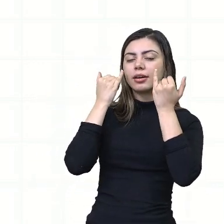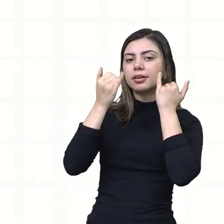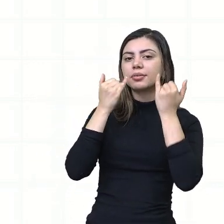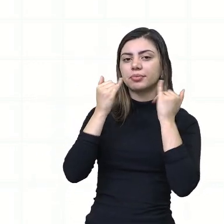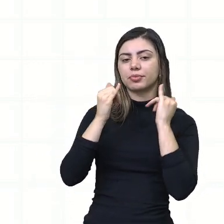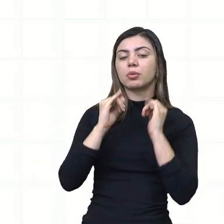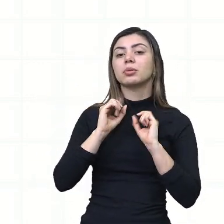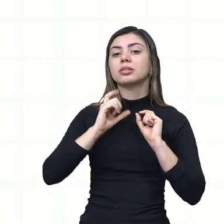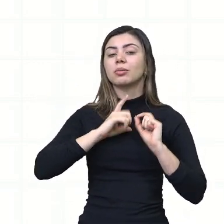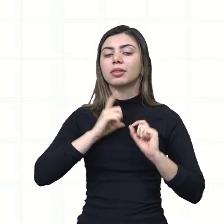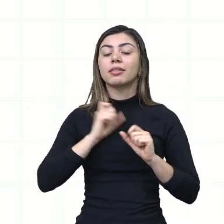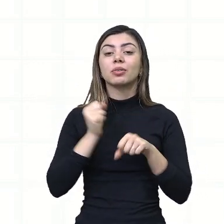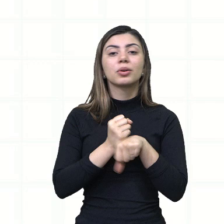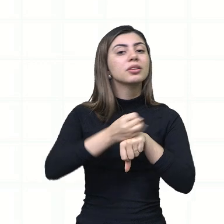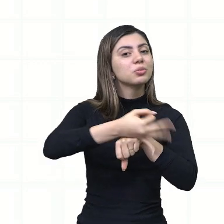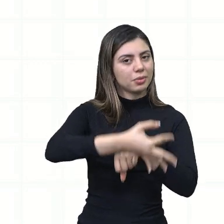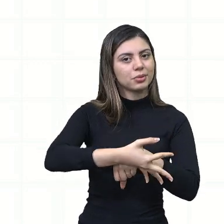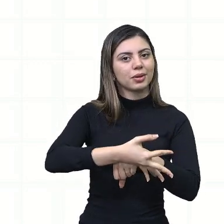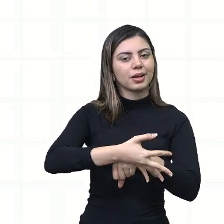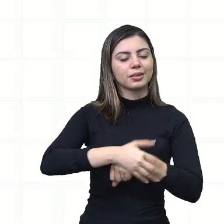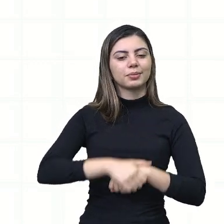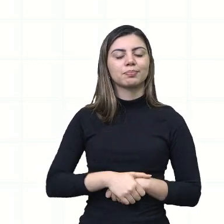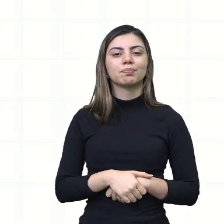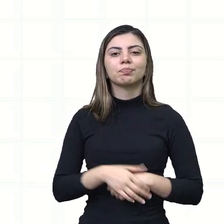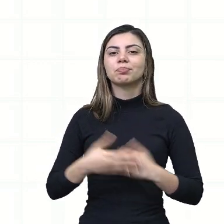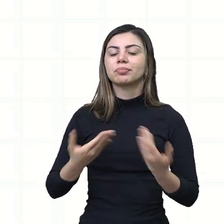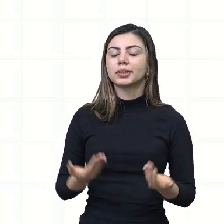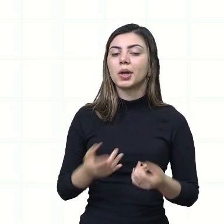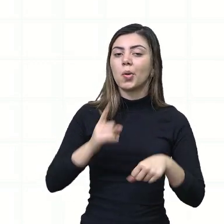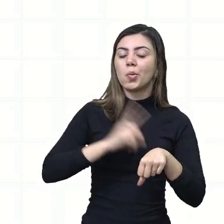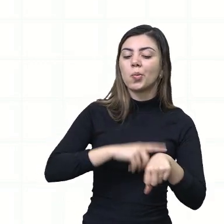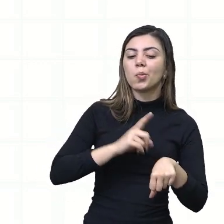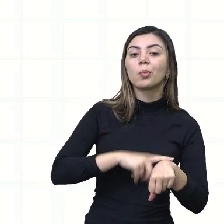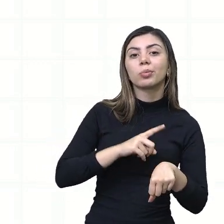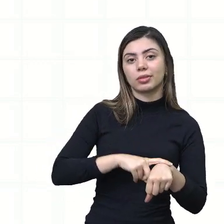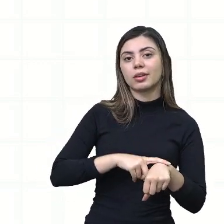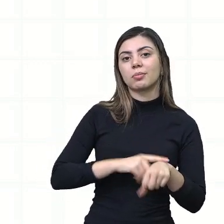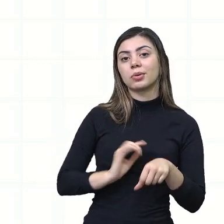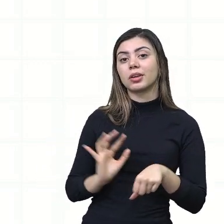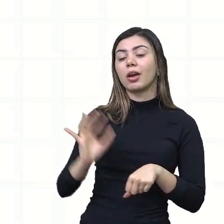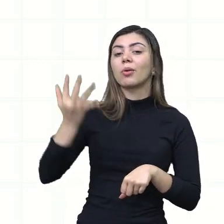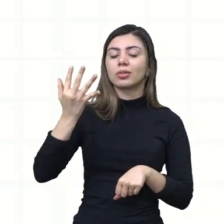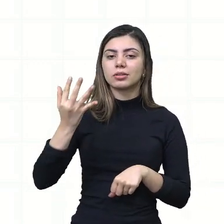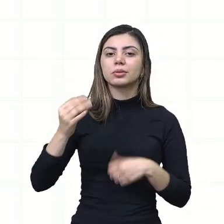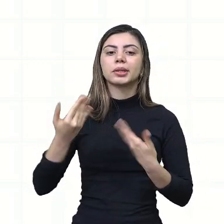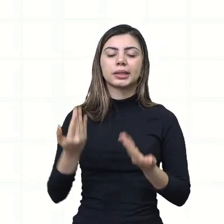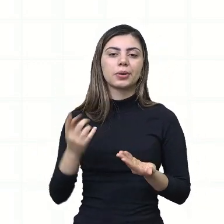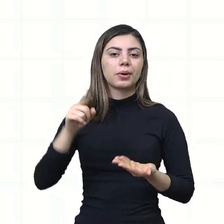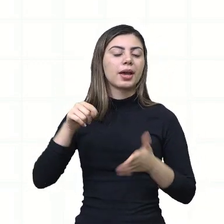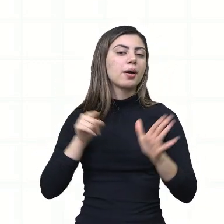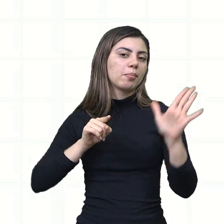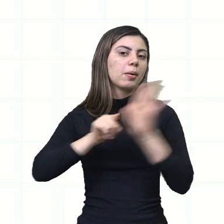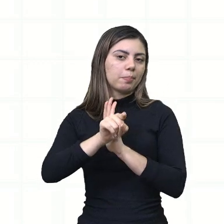da madrugada. Então, o horário, o tempo, essa pergunta se refere a esse